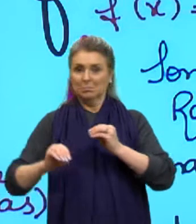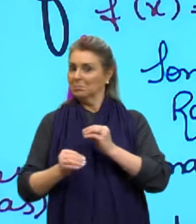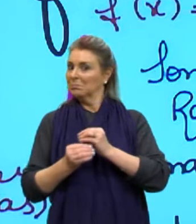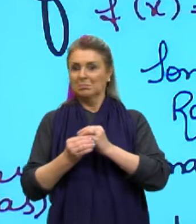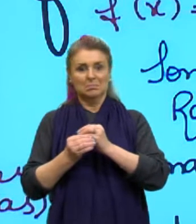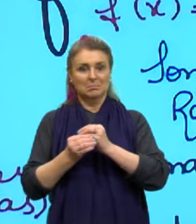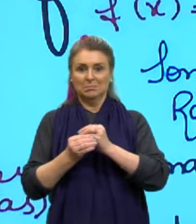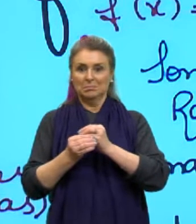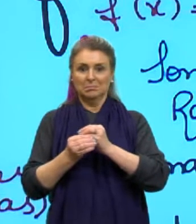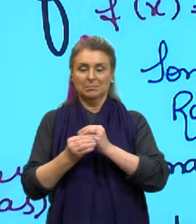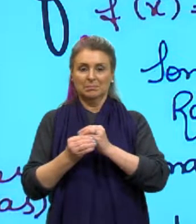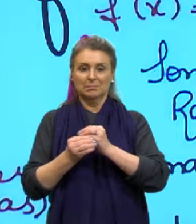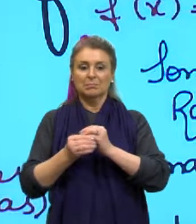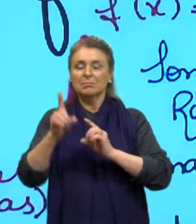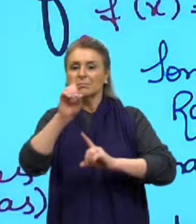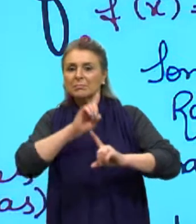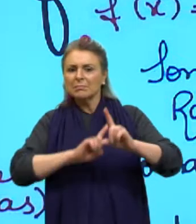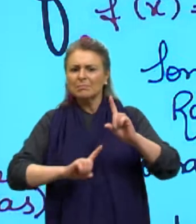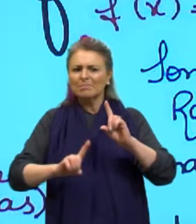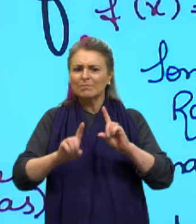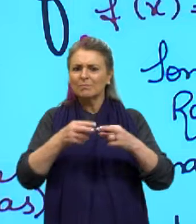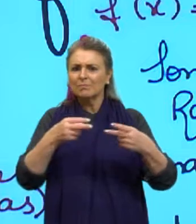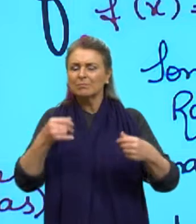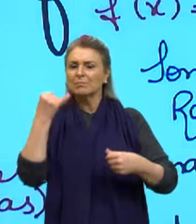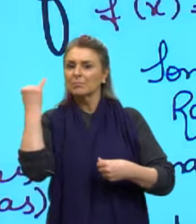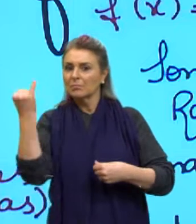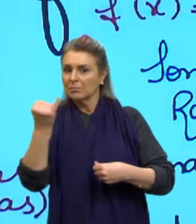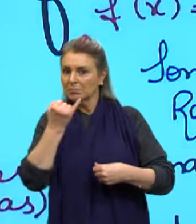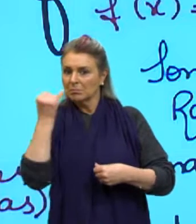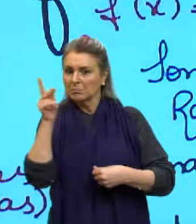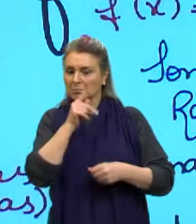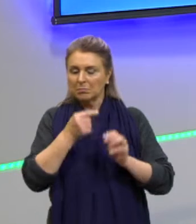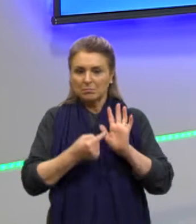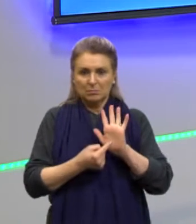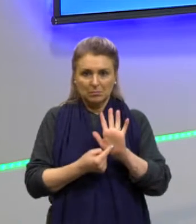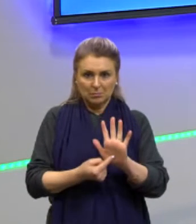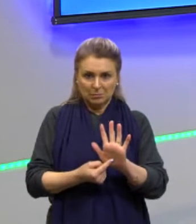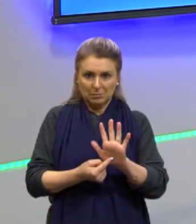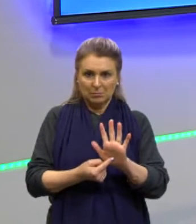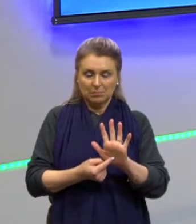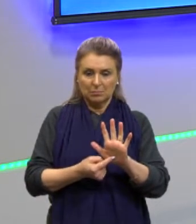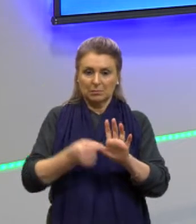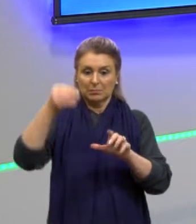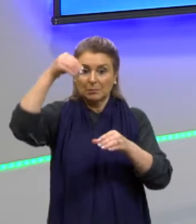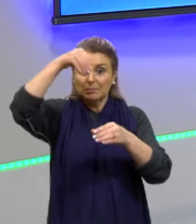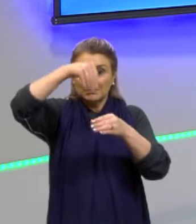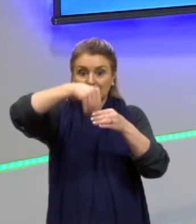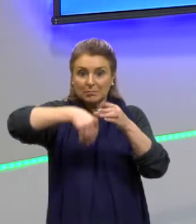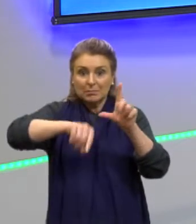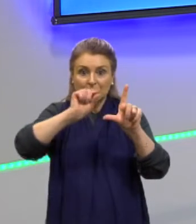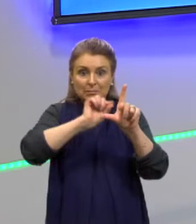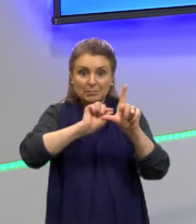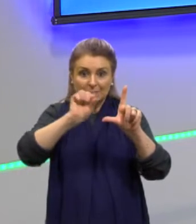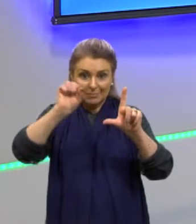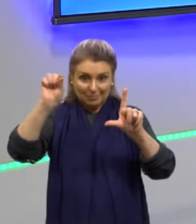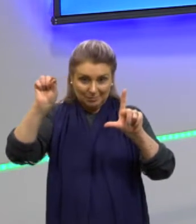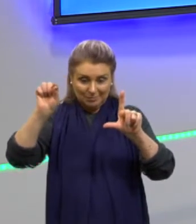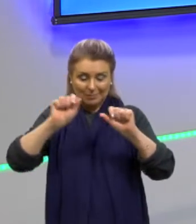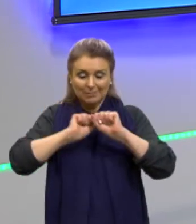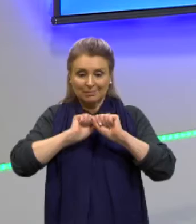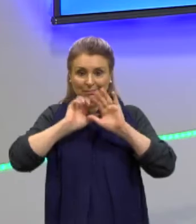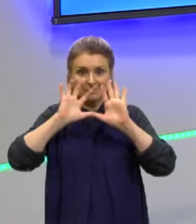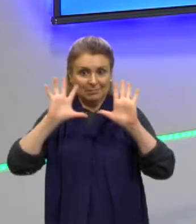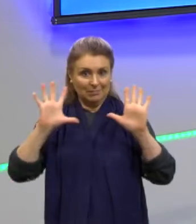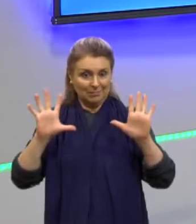certo? E alguns pontos importantes que eu achei interessante trazer dentro do gráfico, bem claramente, quem são